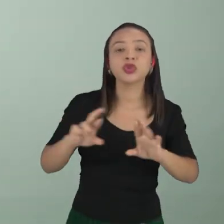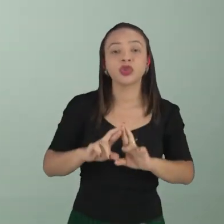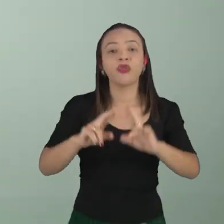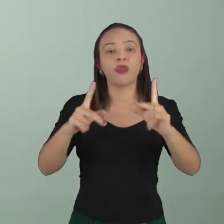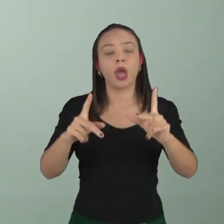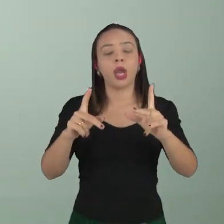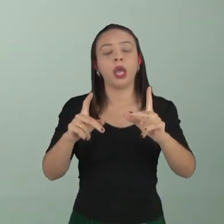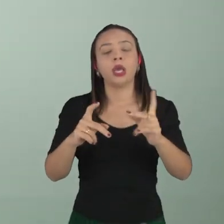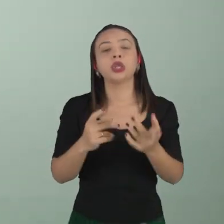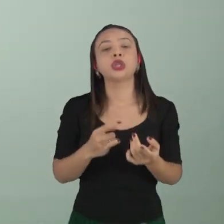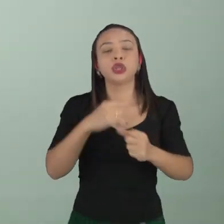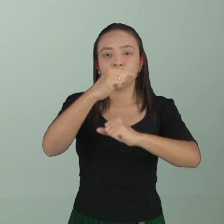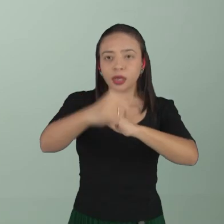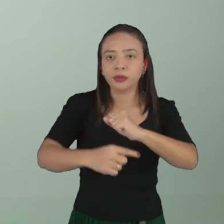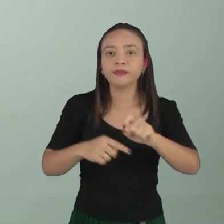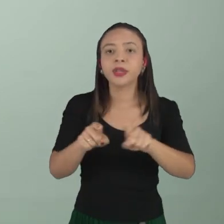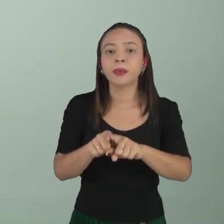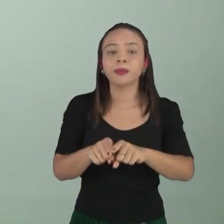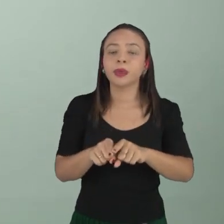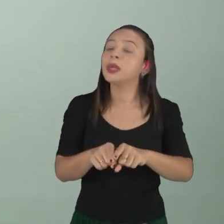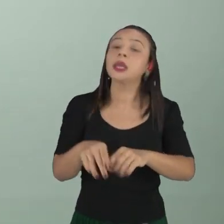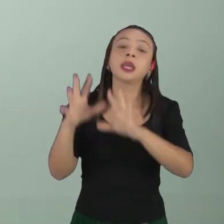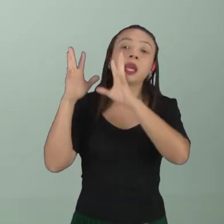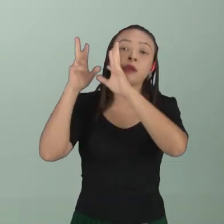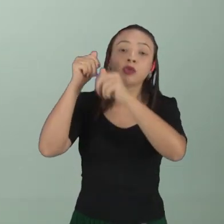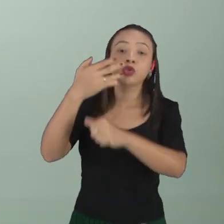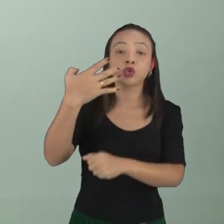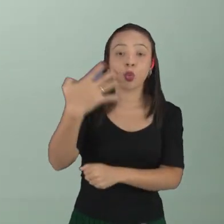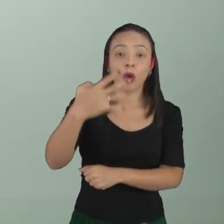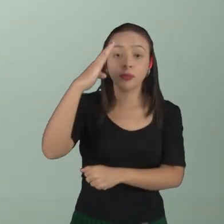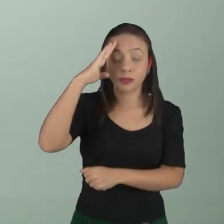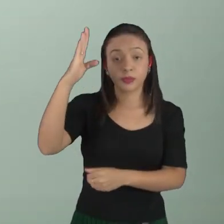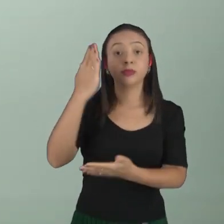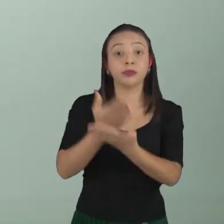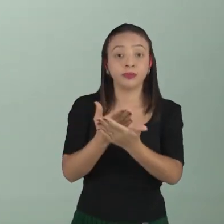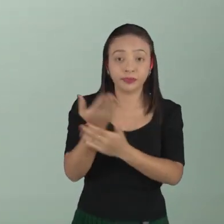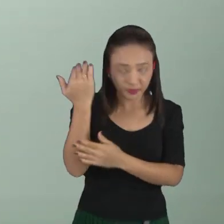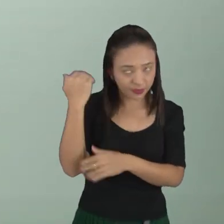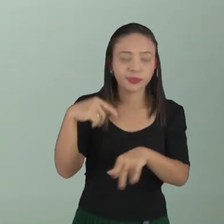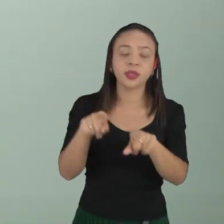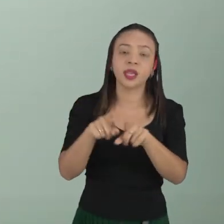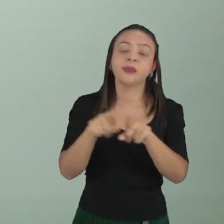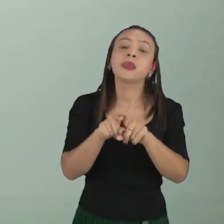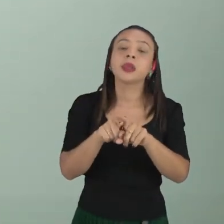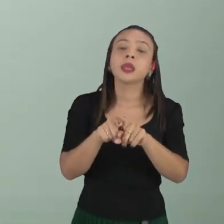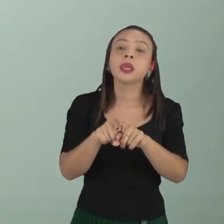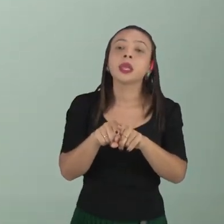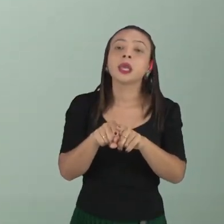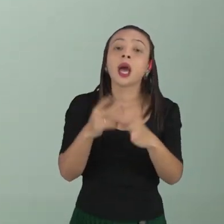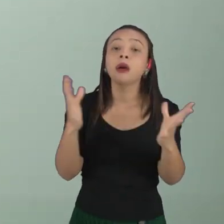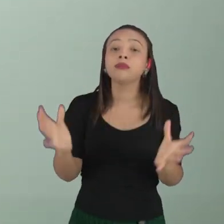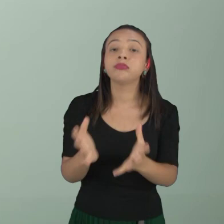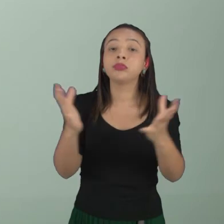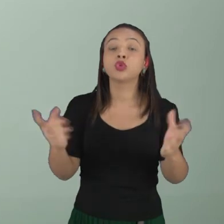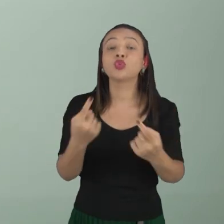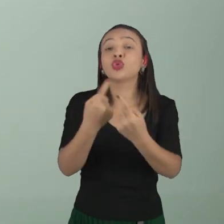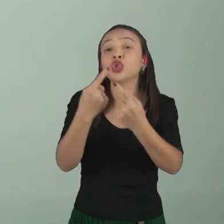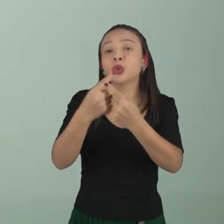revisou os quatro principais que a gente viu na aula anterior, a gente viu as contribuições do modelo atômico atual,